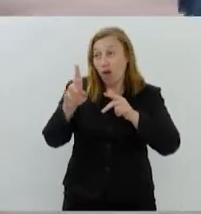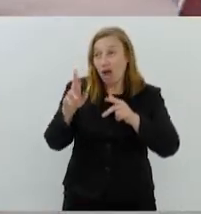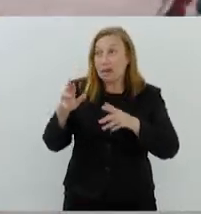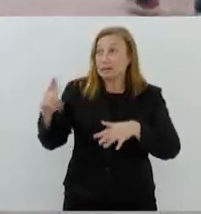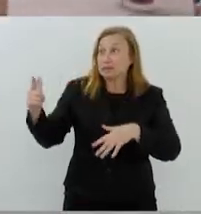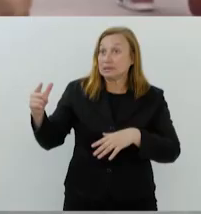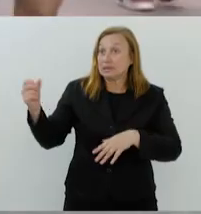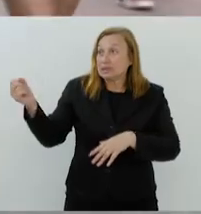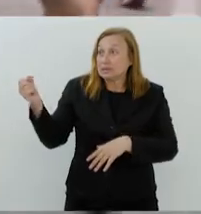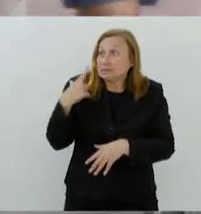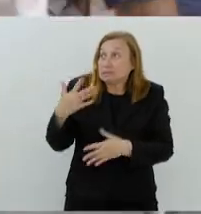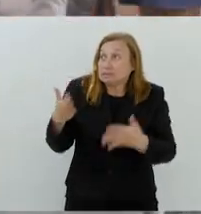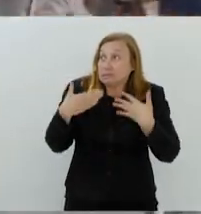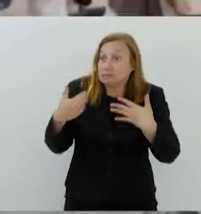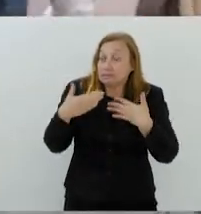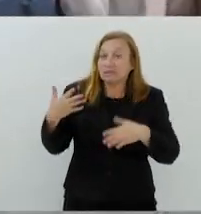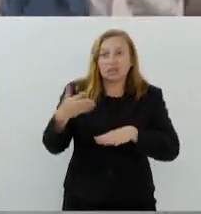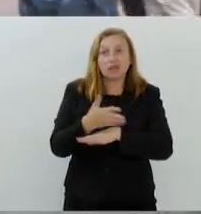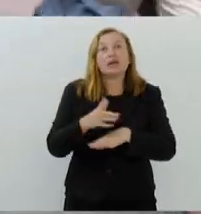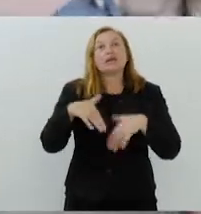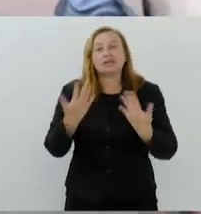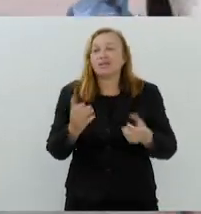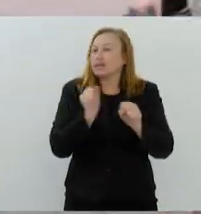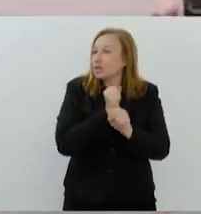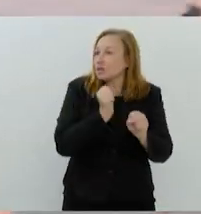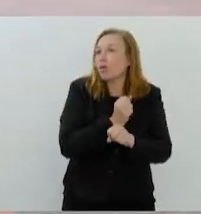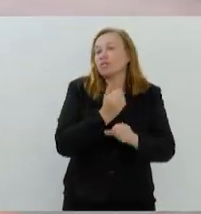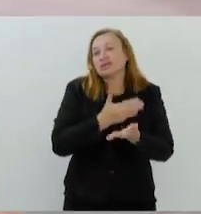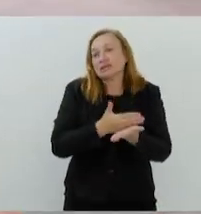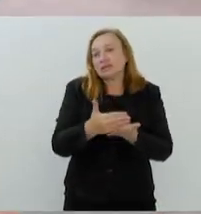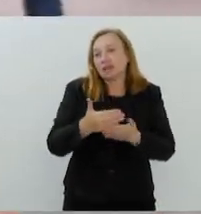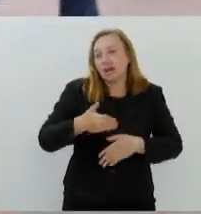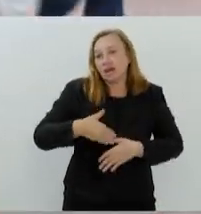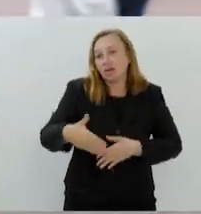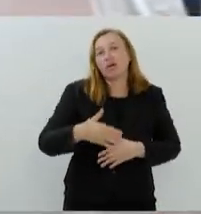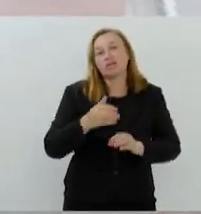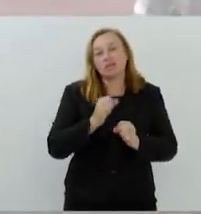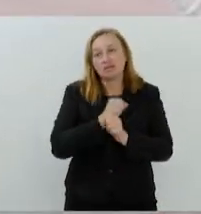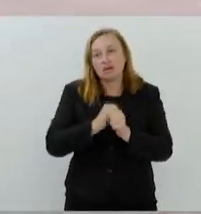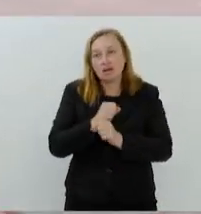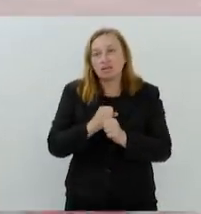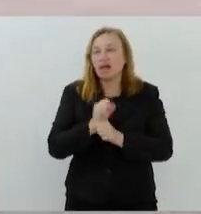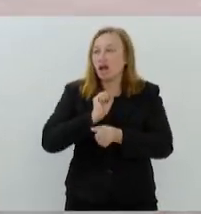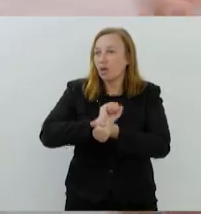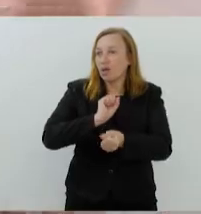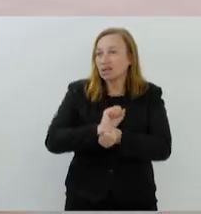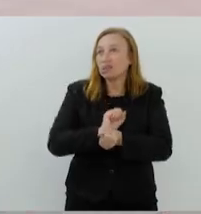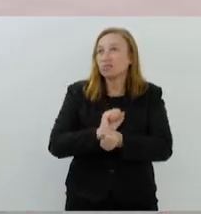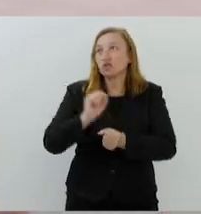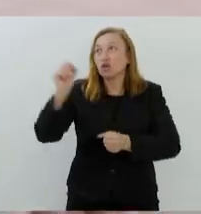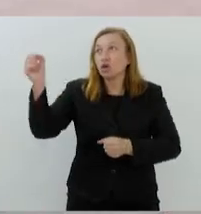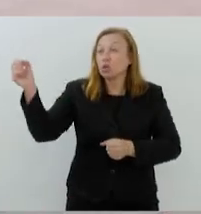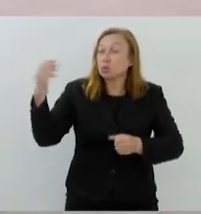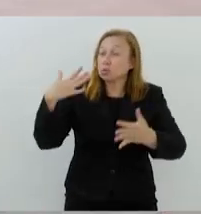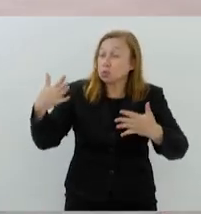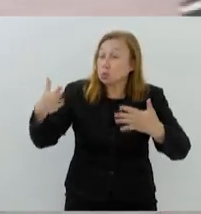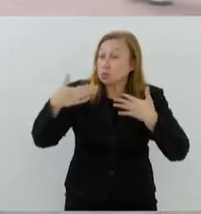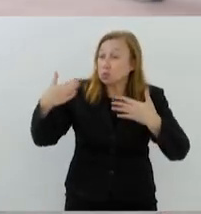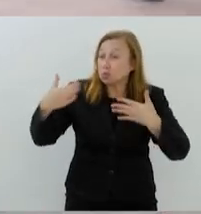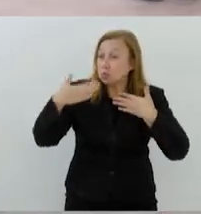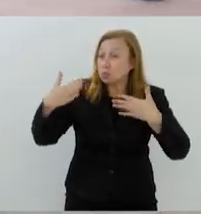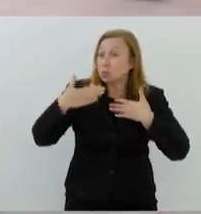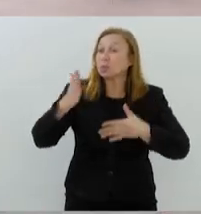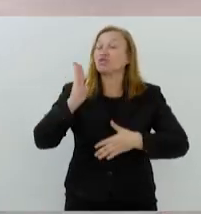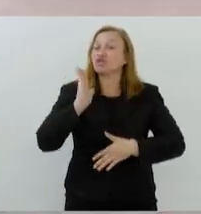chegando. E, então, essas obras devem começar ainda esse ano. Esperamos que no verão já estejamos completamente